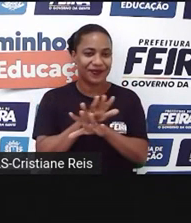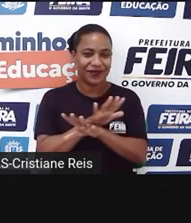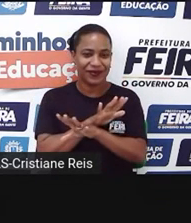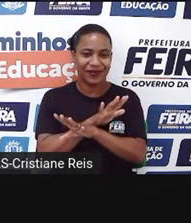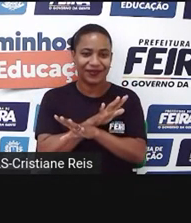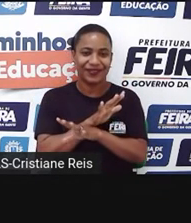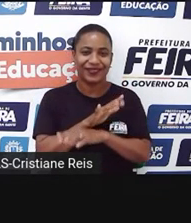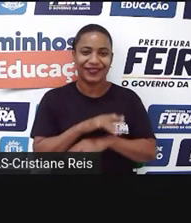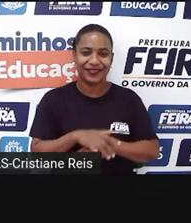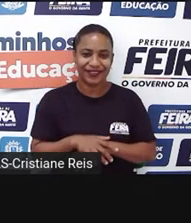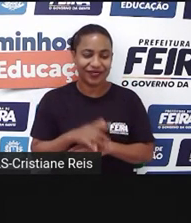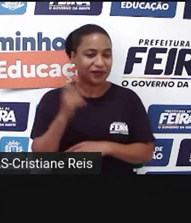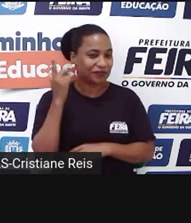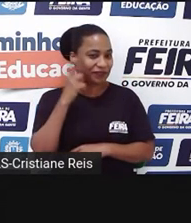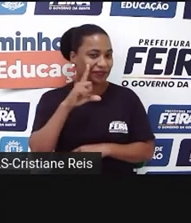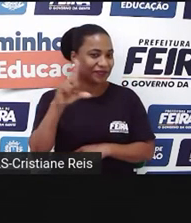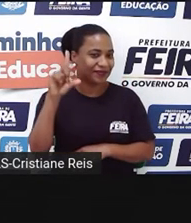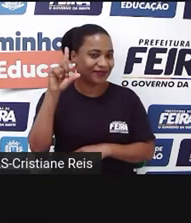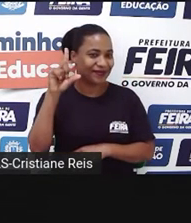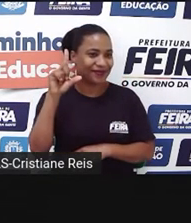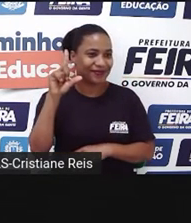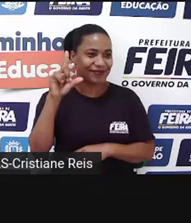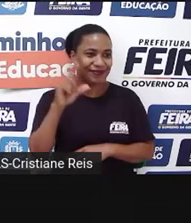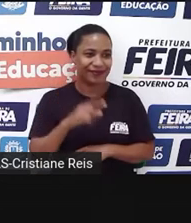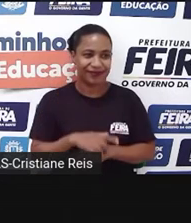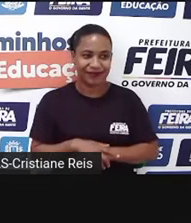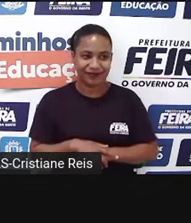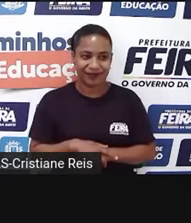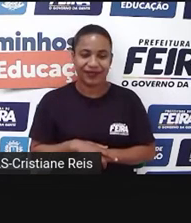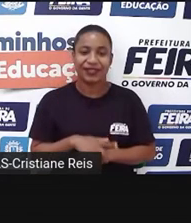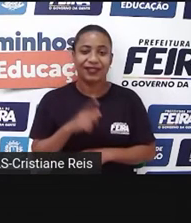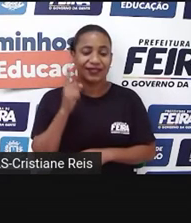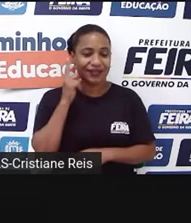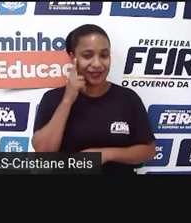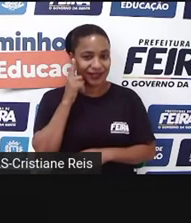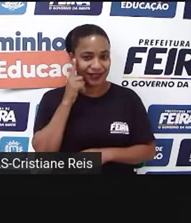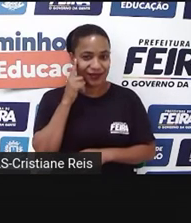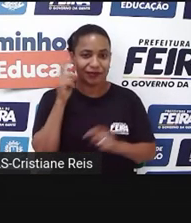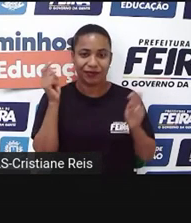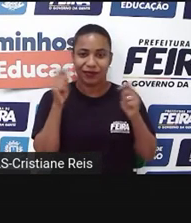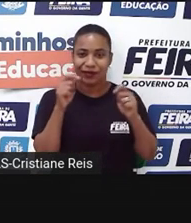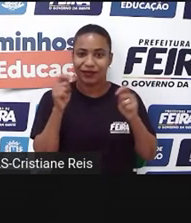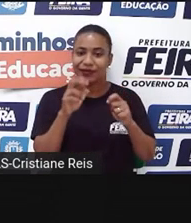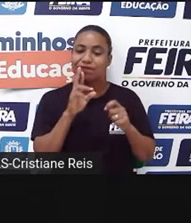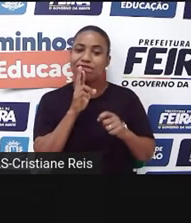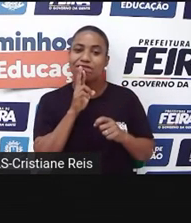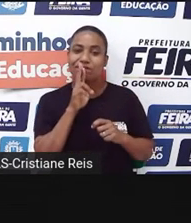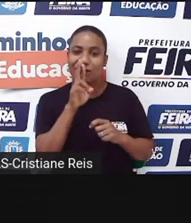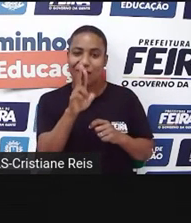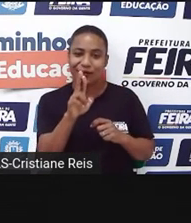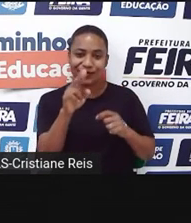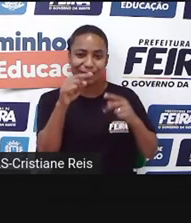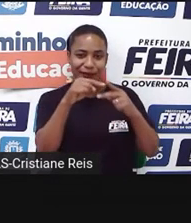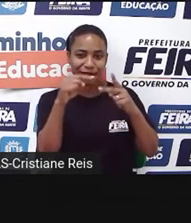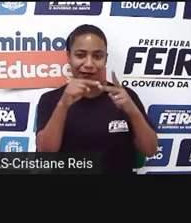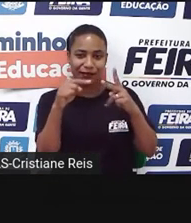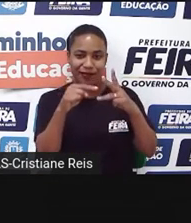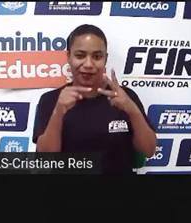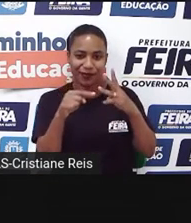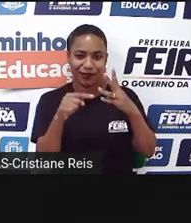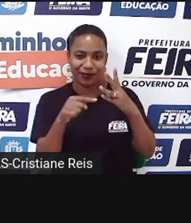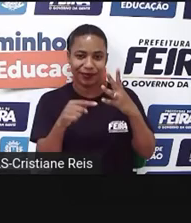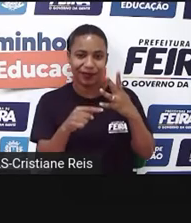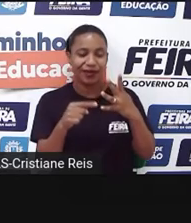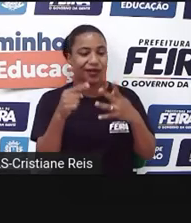concluímos com sucesso. aqui vocês já sabem que vocês podem receber as respostas e revisar o